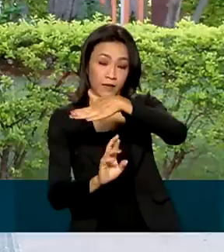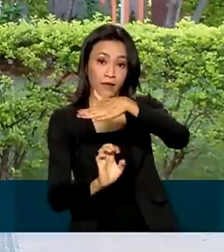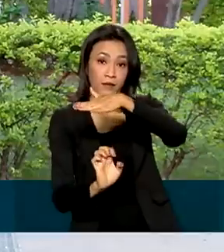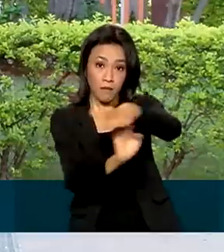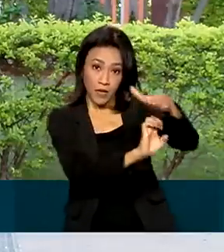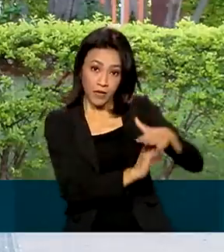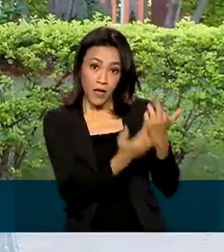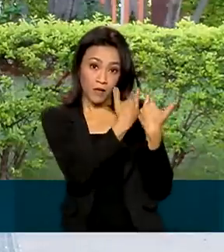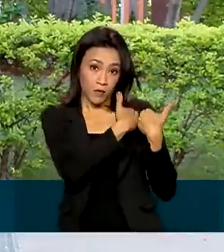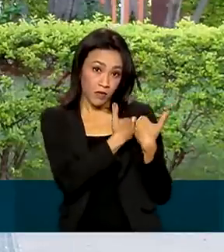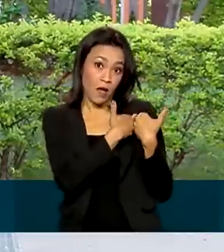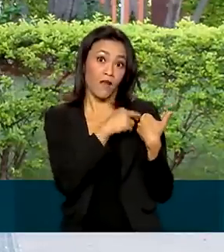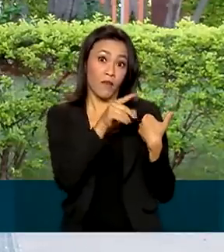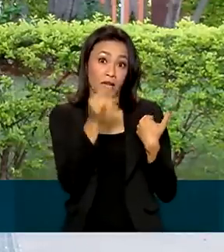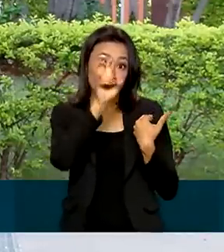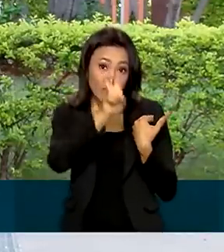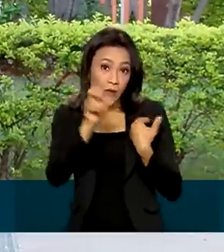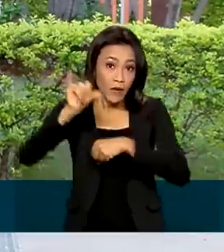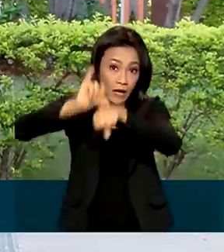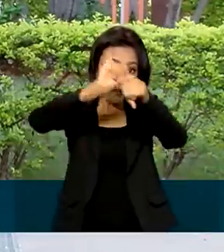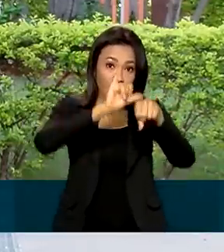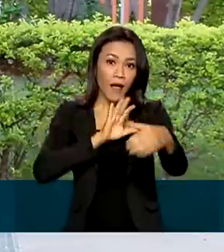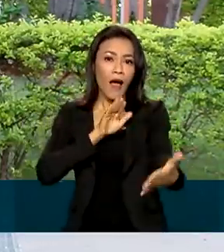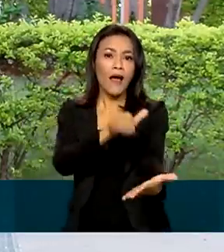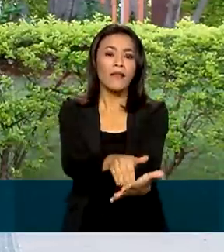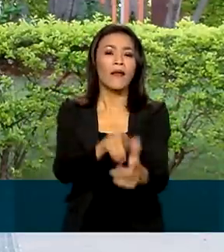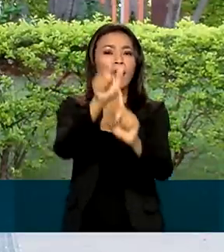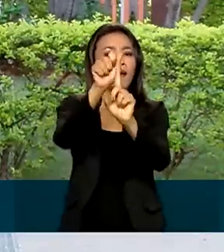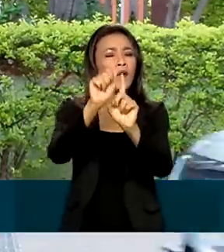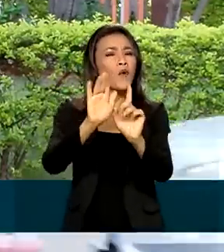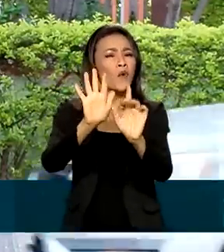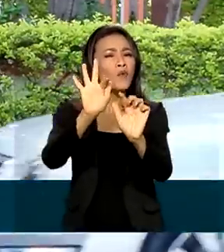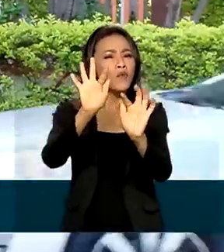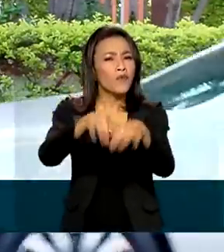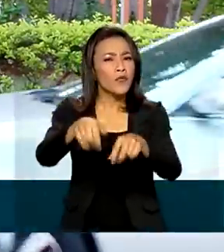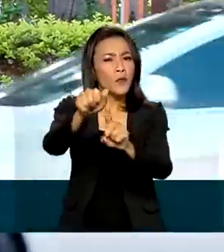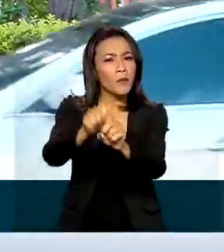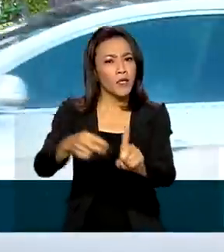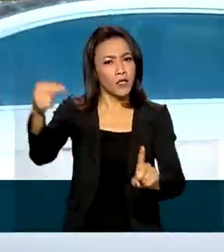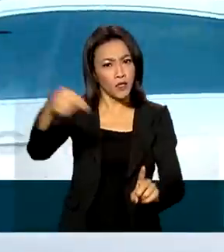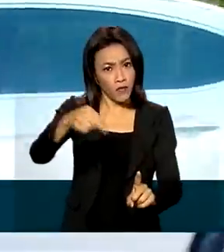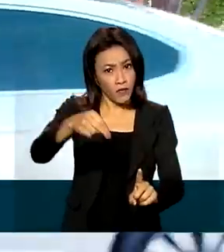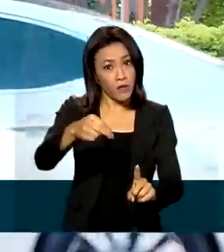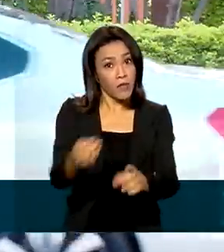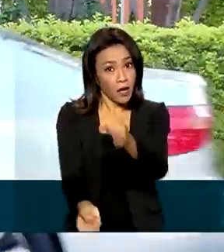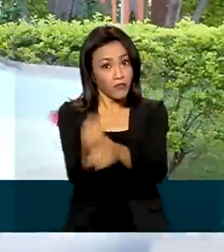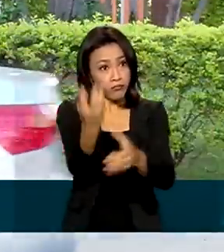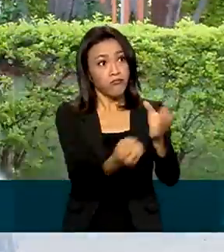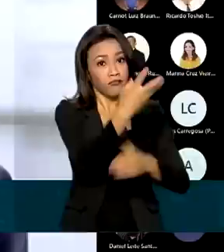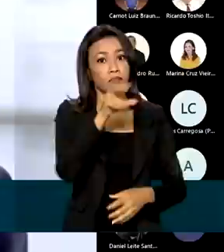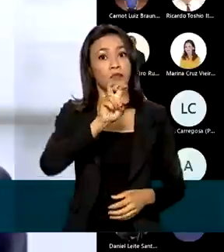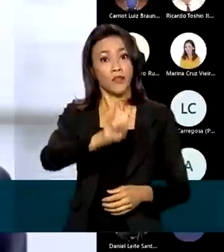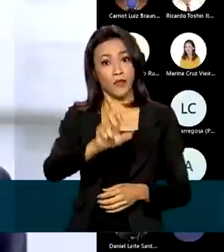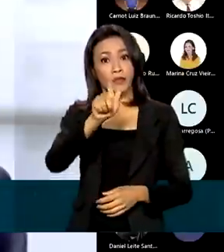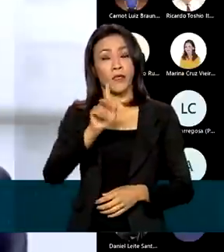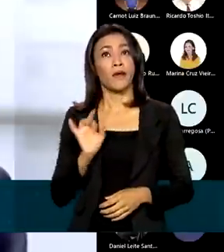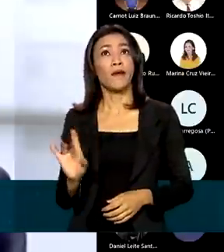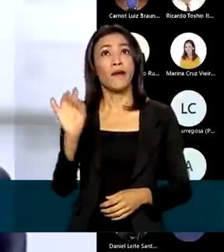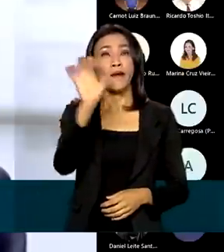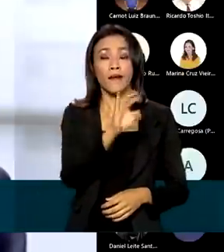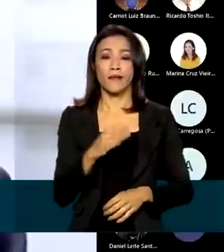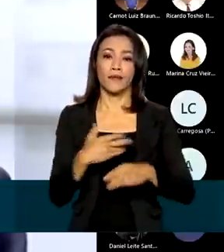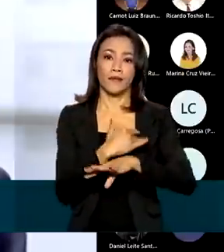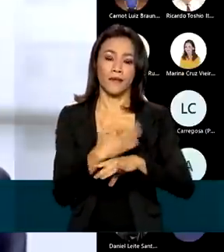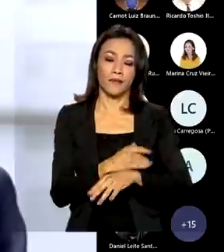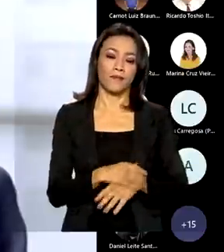capitais têm até o fim de novembro para acionar a quantidade mínima de estações 5G em cada cidade. São as prestadoras,